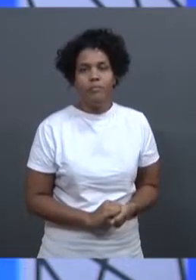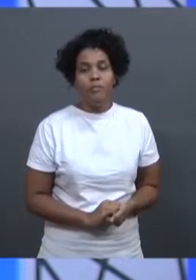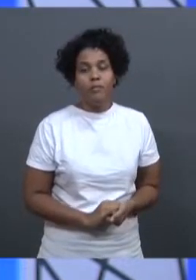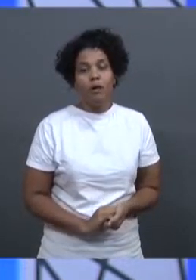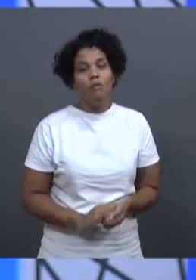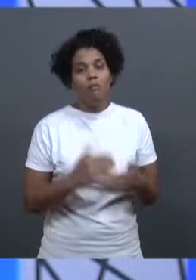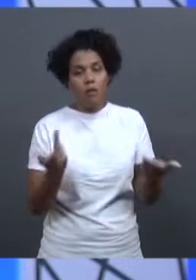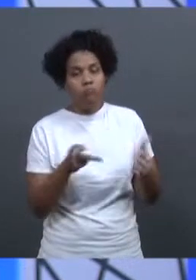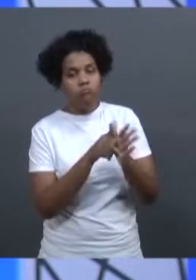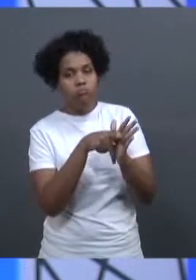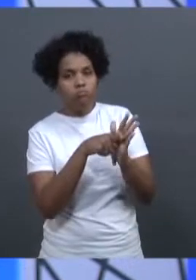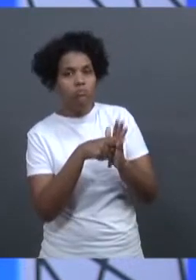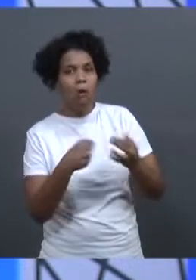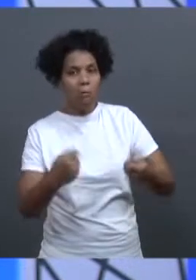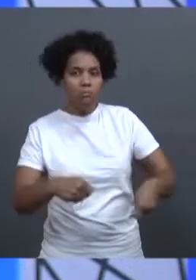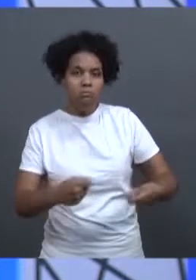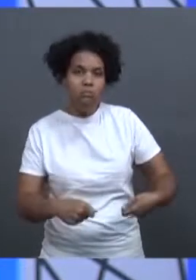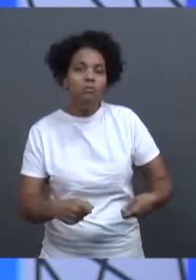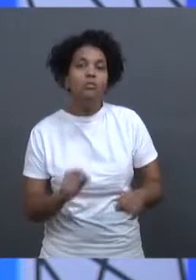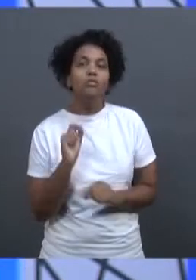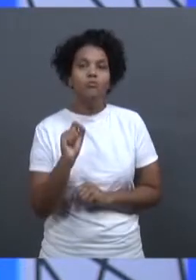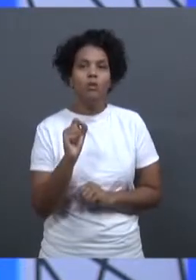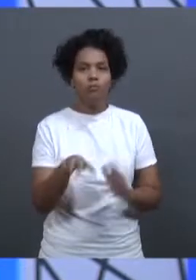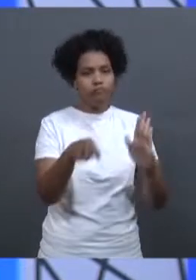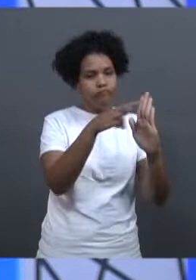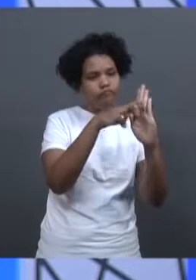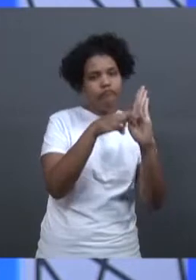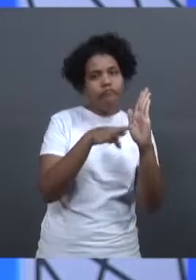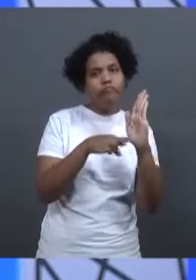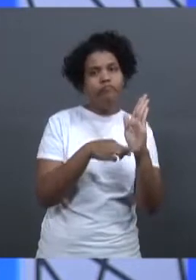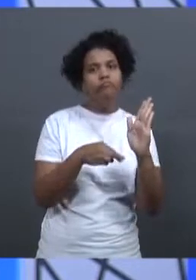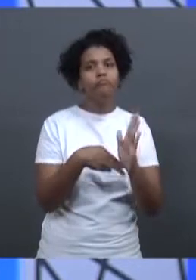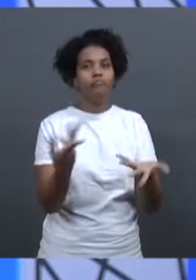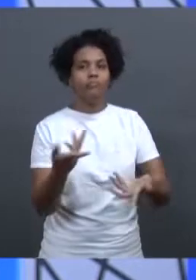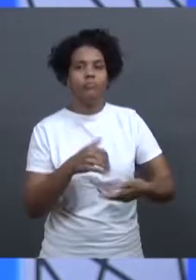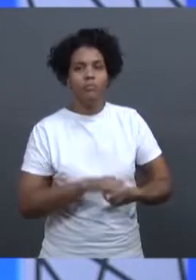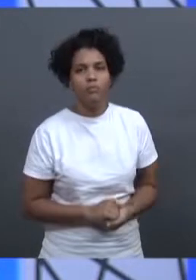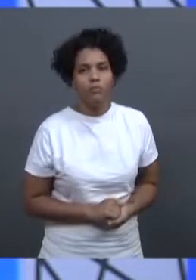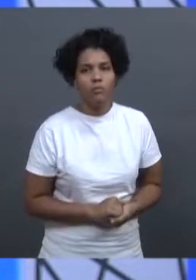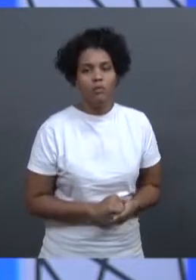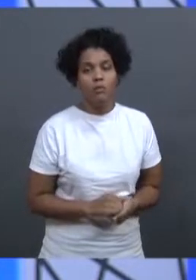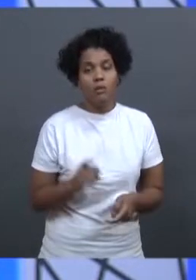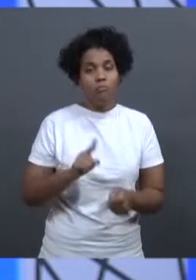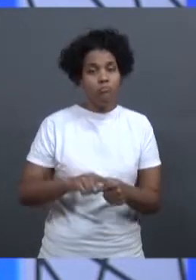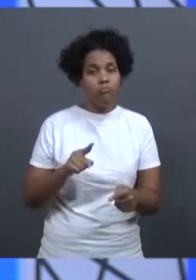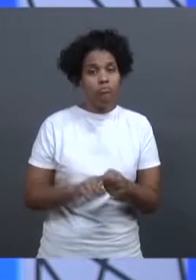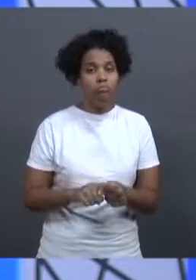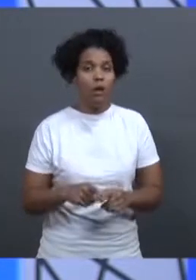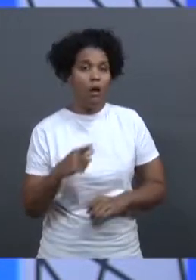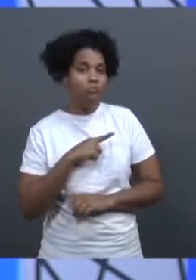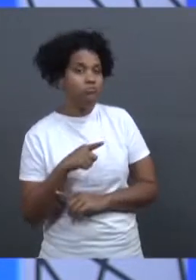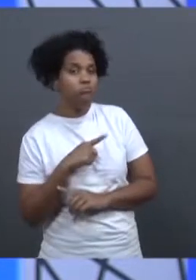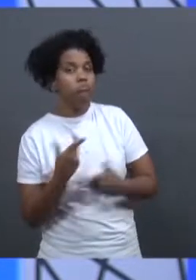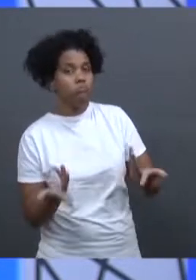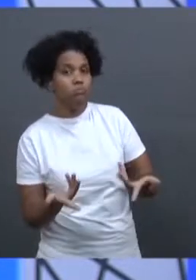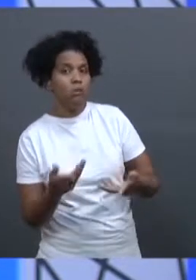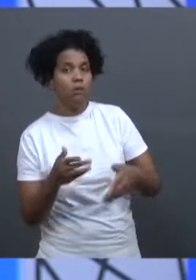esse projeto ainda precisa ser regulamentado em algumas questões. Porque ele tem alguns